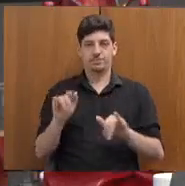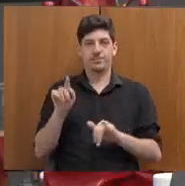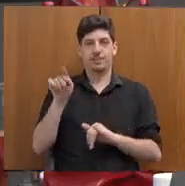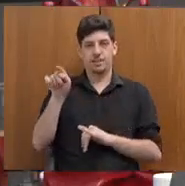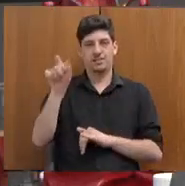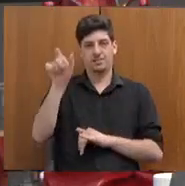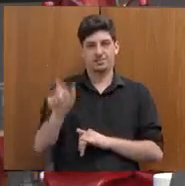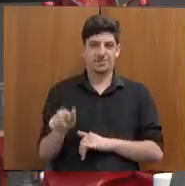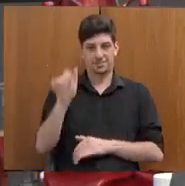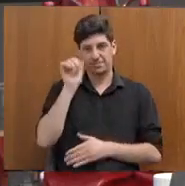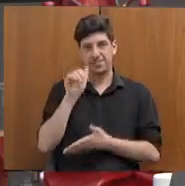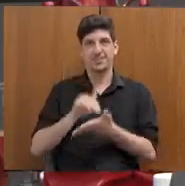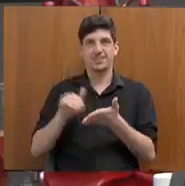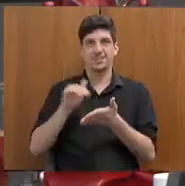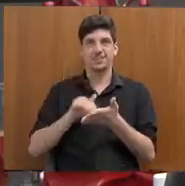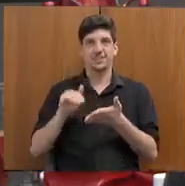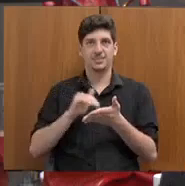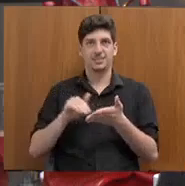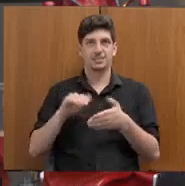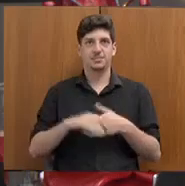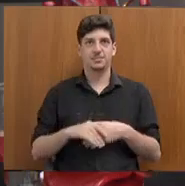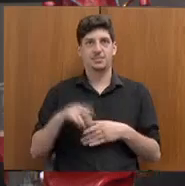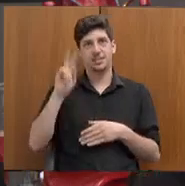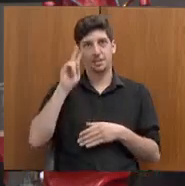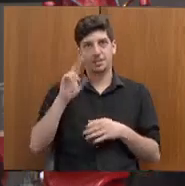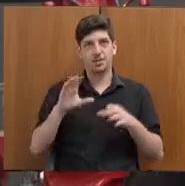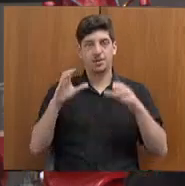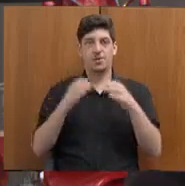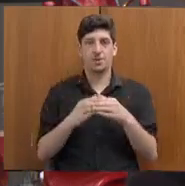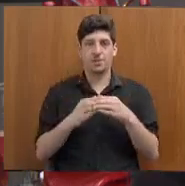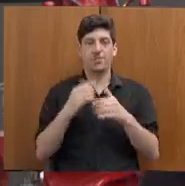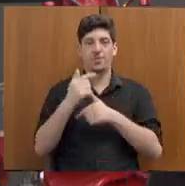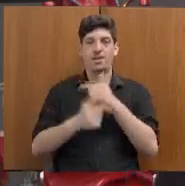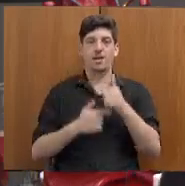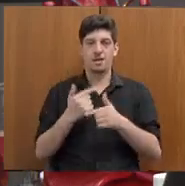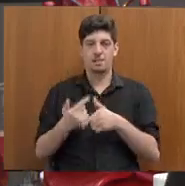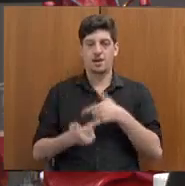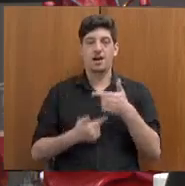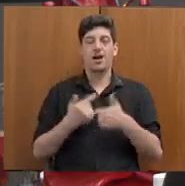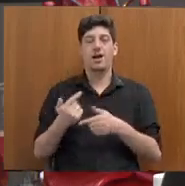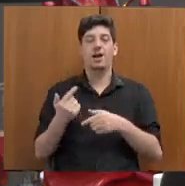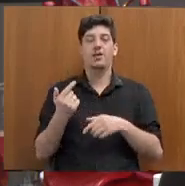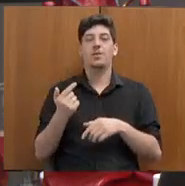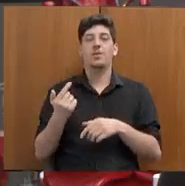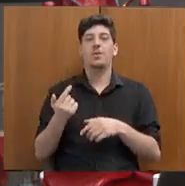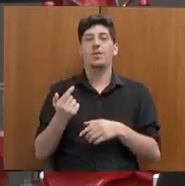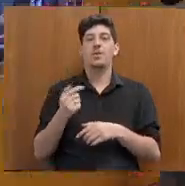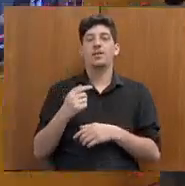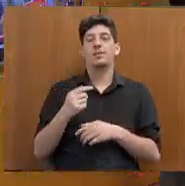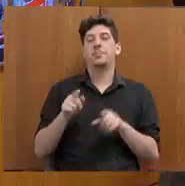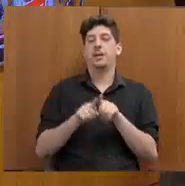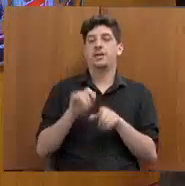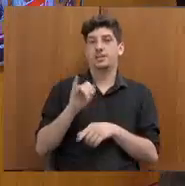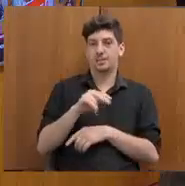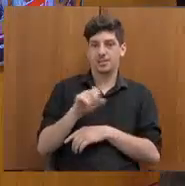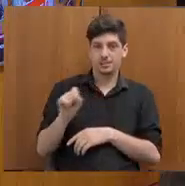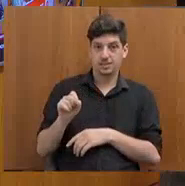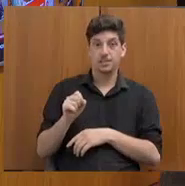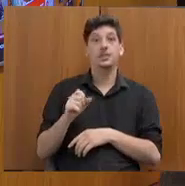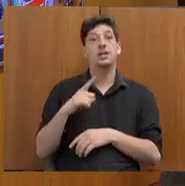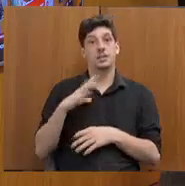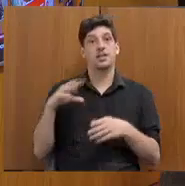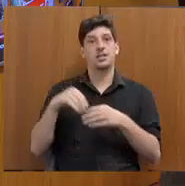lembrando que na Comissão de Trabalho, Previdência e Assistência Social, nós estamos priorizando um pouco essa discussão sobre o trabalho escravo.